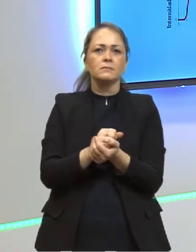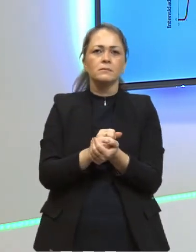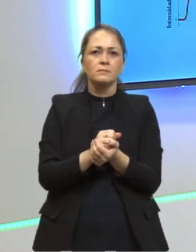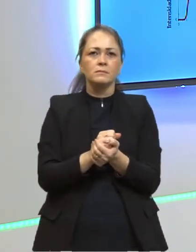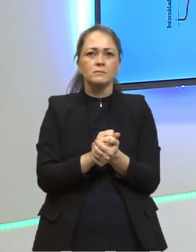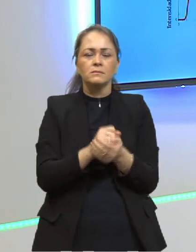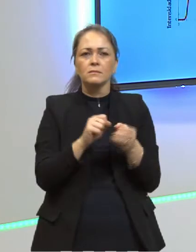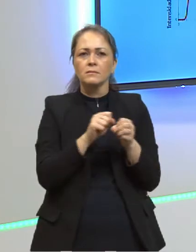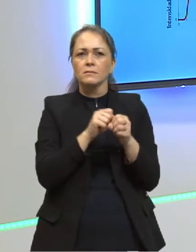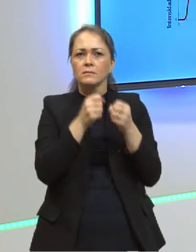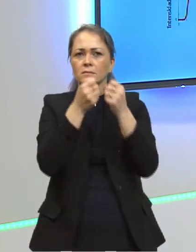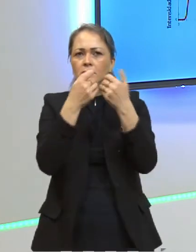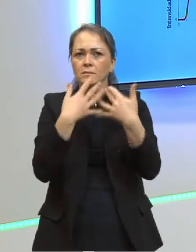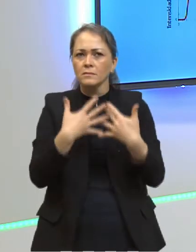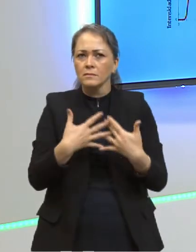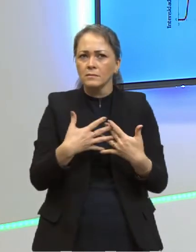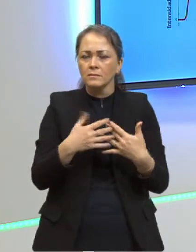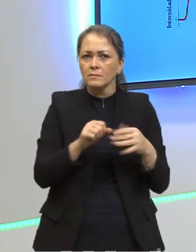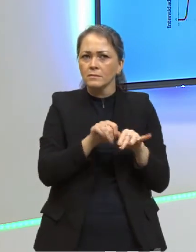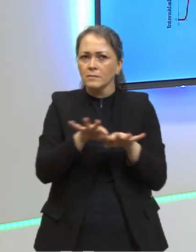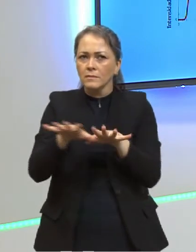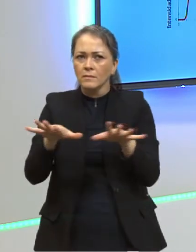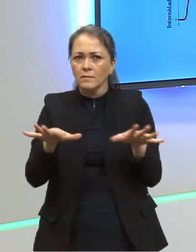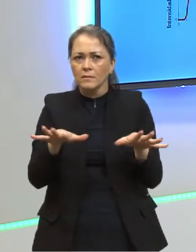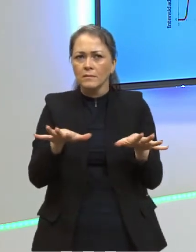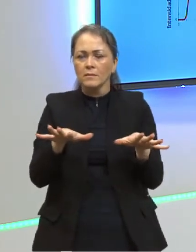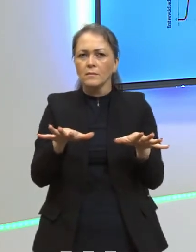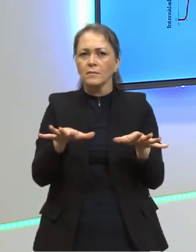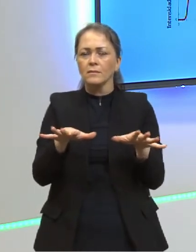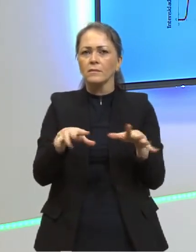dissipada, mas a física clássica já havia